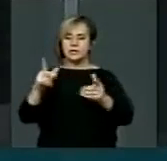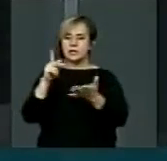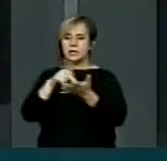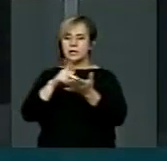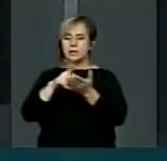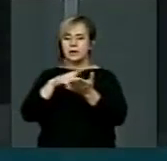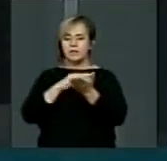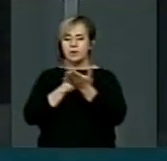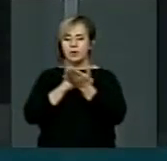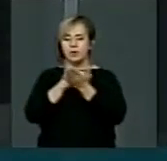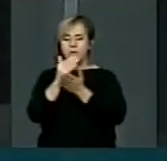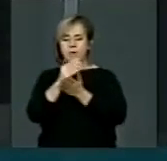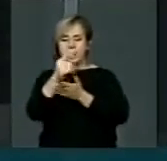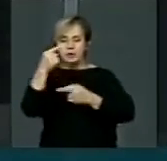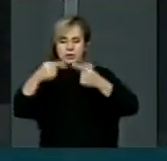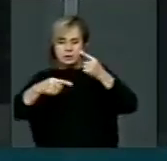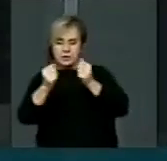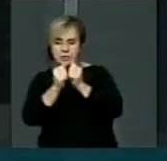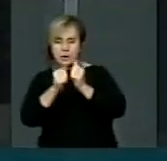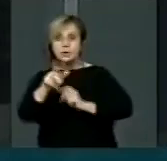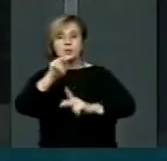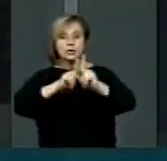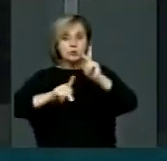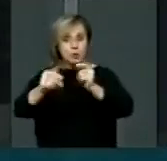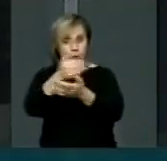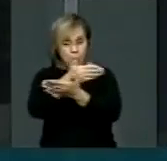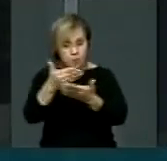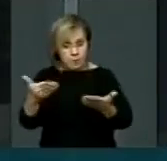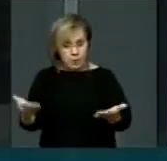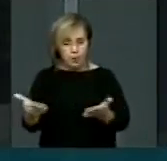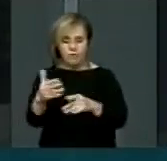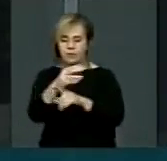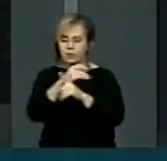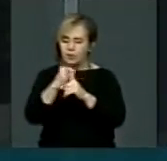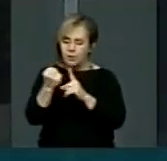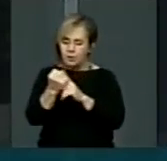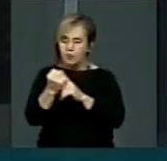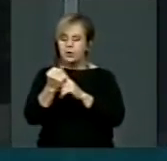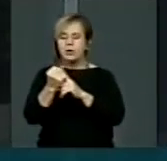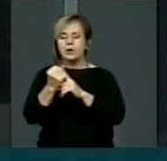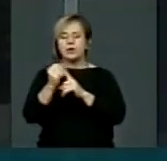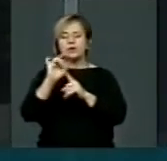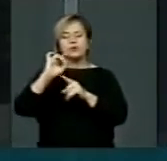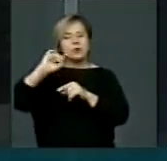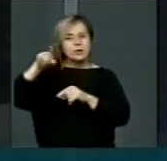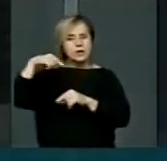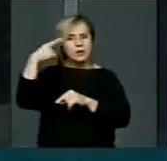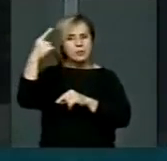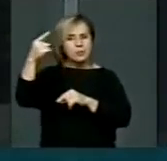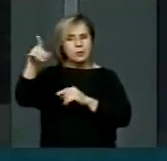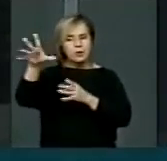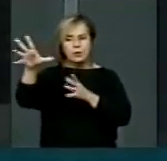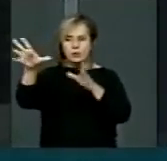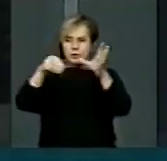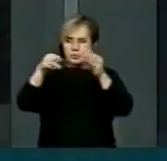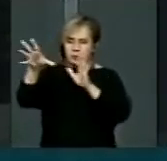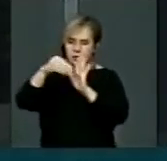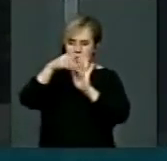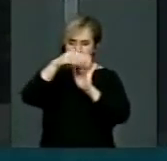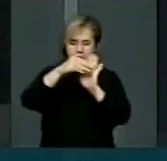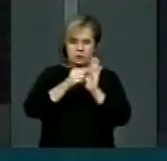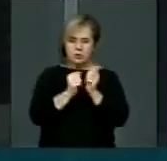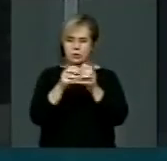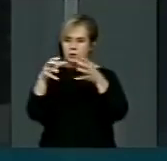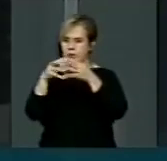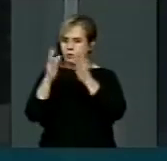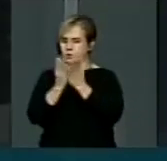dentro, um programa que o pastor Everaldo está discutindo, debatendo com toda a sociedade, ouvindo a sociedade brasileira, não só o segmento evangélico,